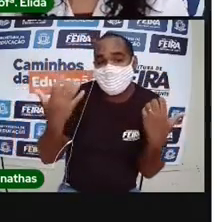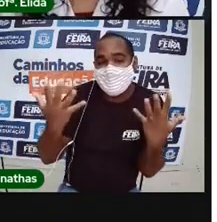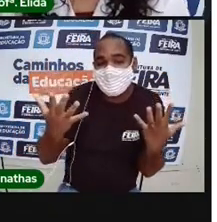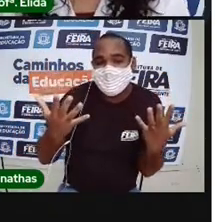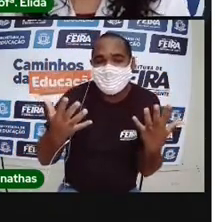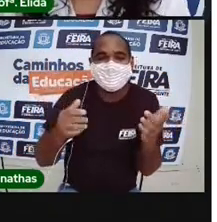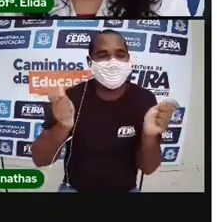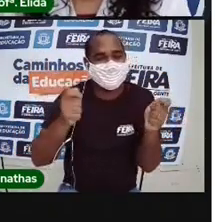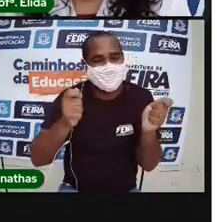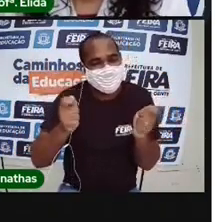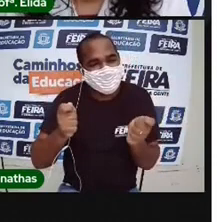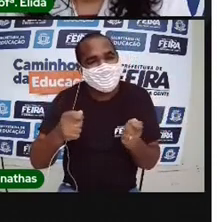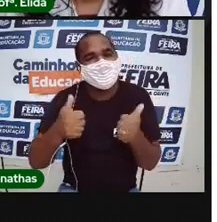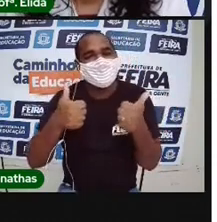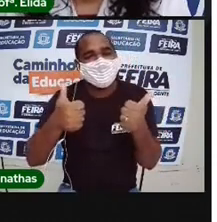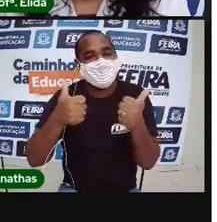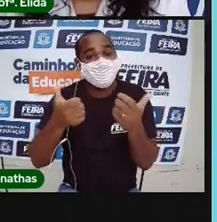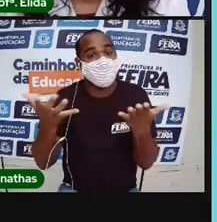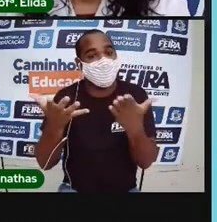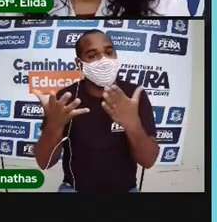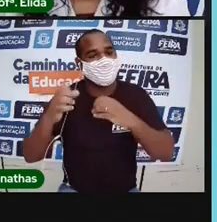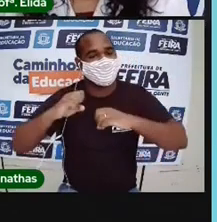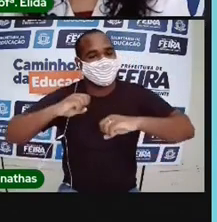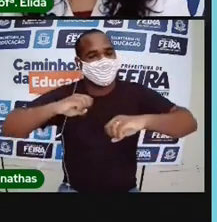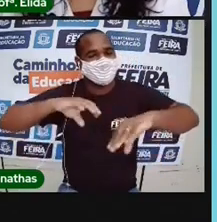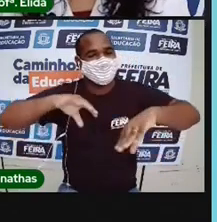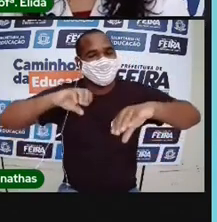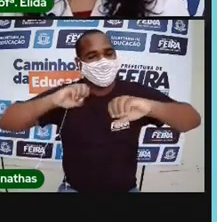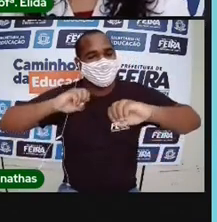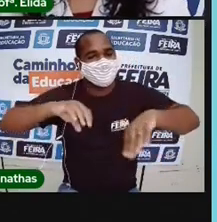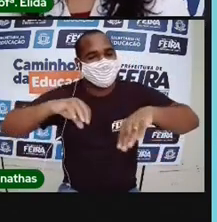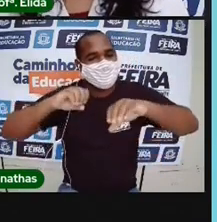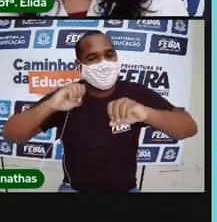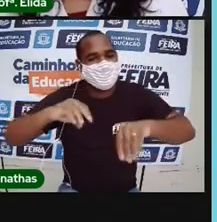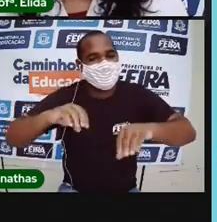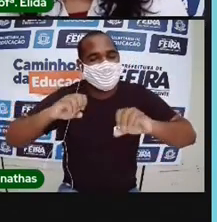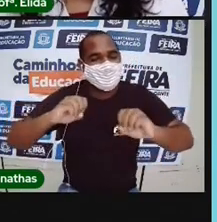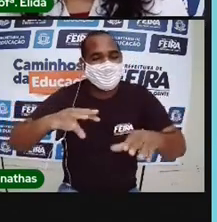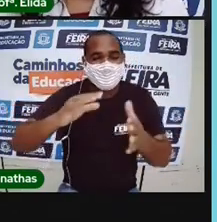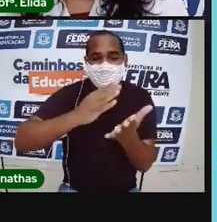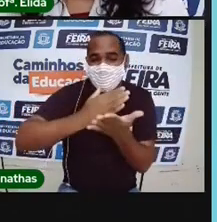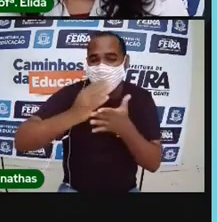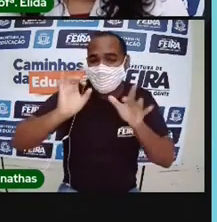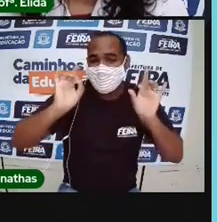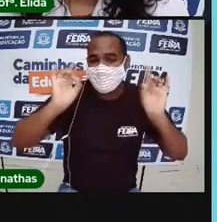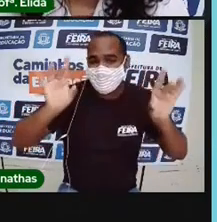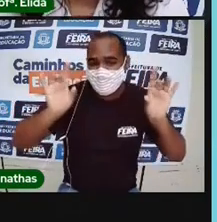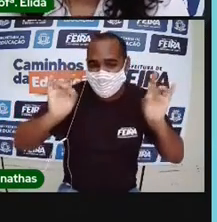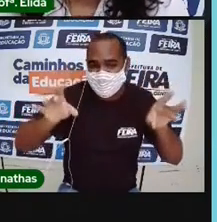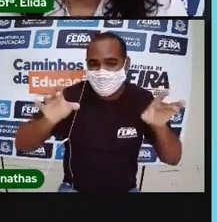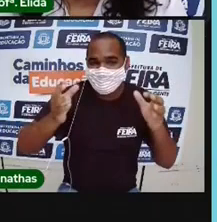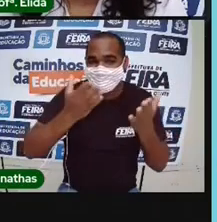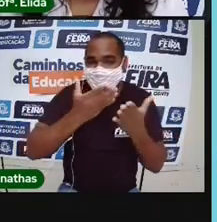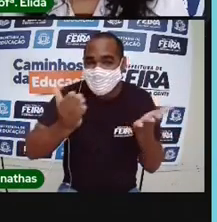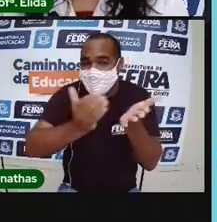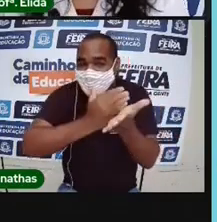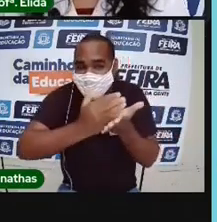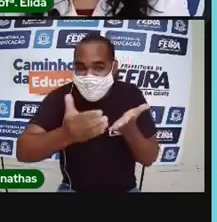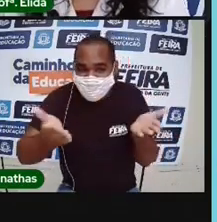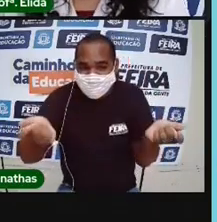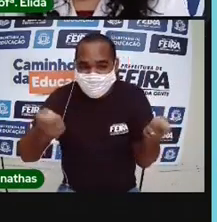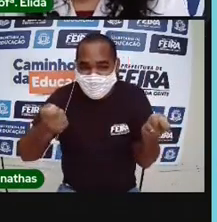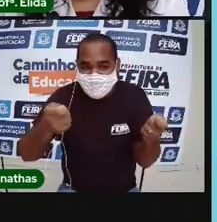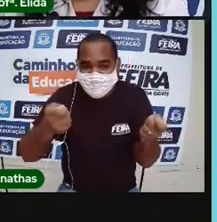Isso. Então, a aula de hoje vai ser uma aula bem especial. Vamos começar a nossa aula?